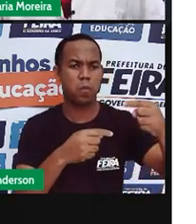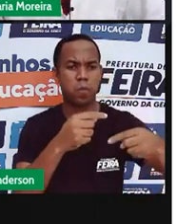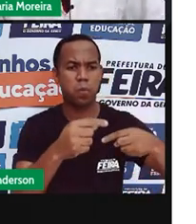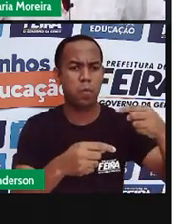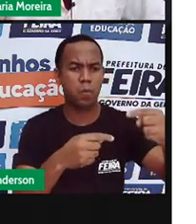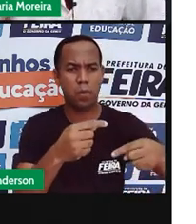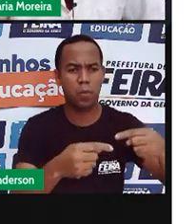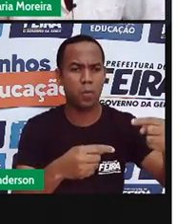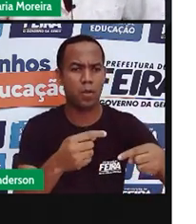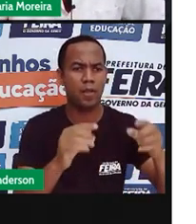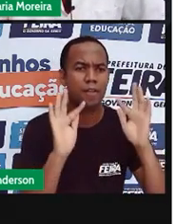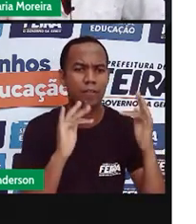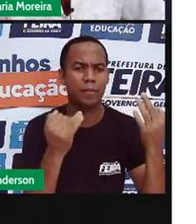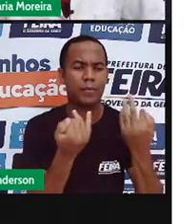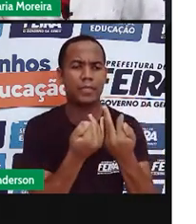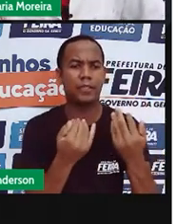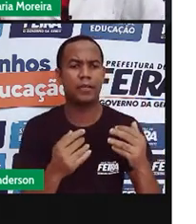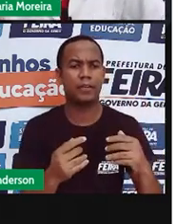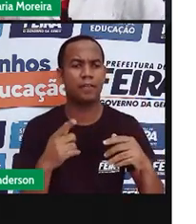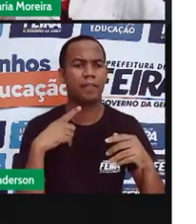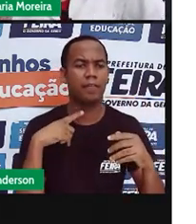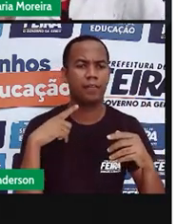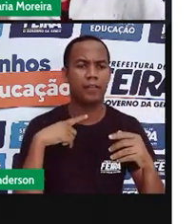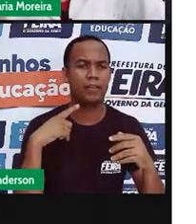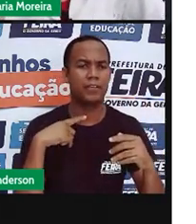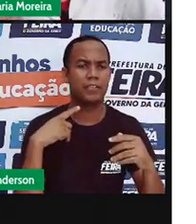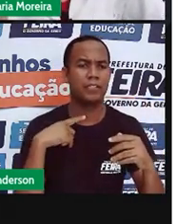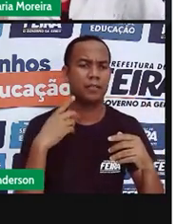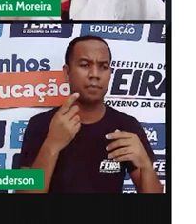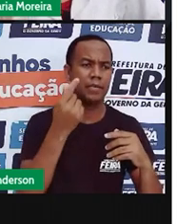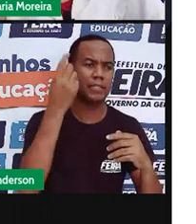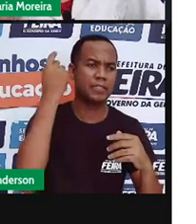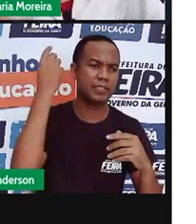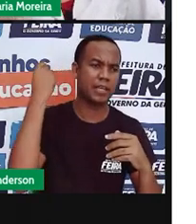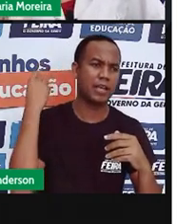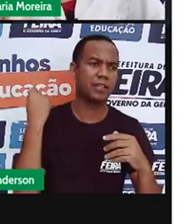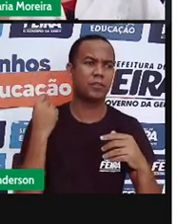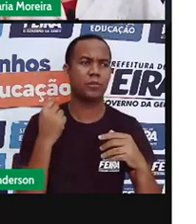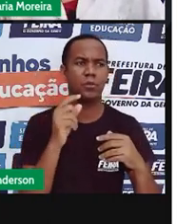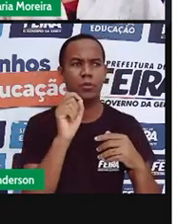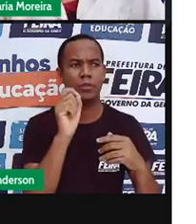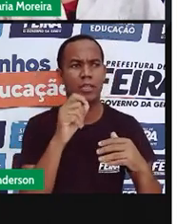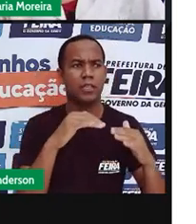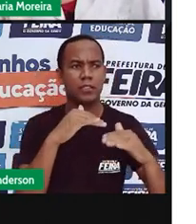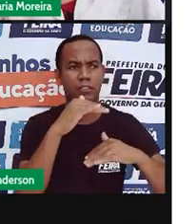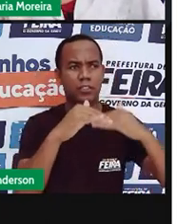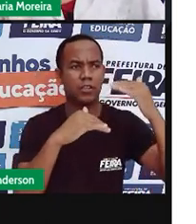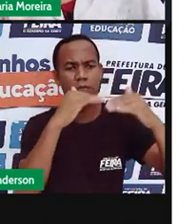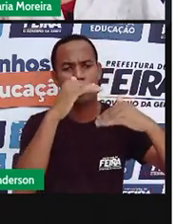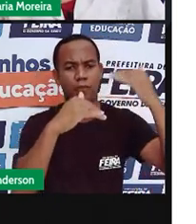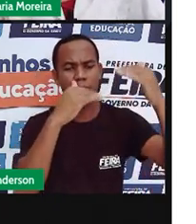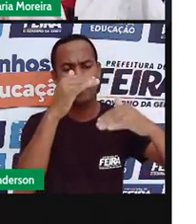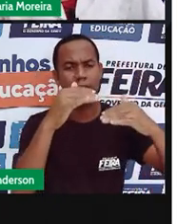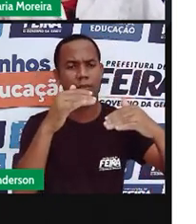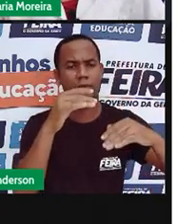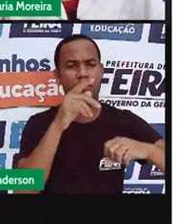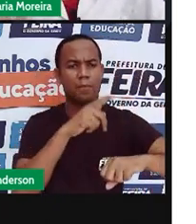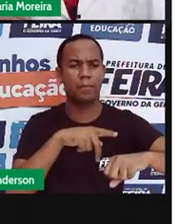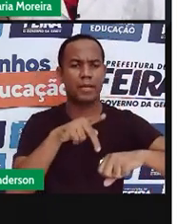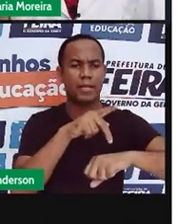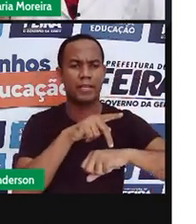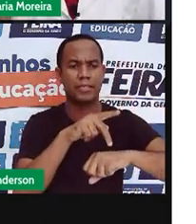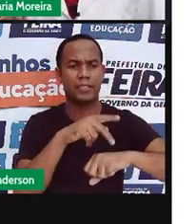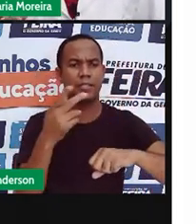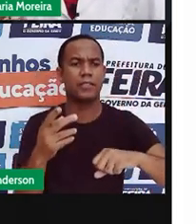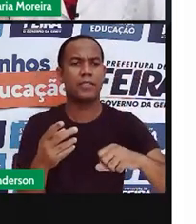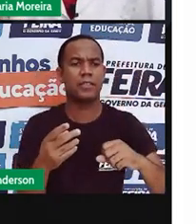Bom, possuem várias origens e participaram de várias etapas de desenvolvimento do nosso país. Então, as